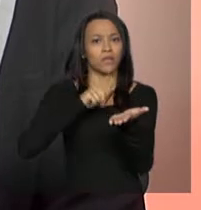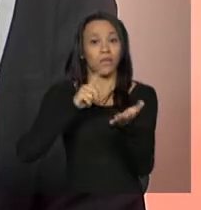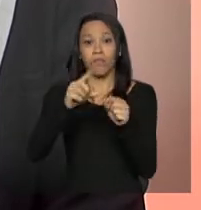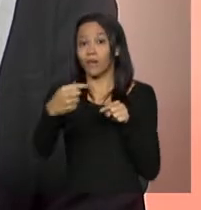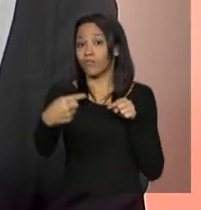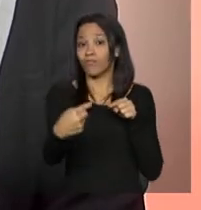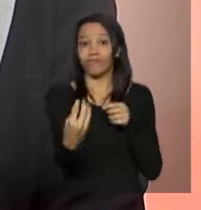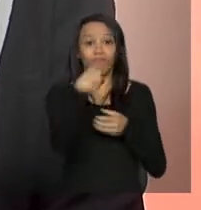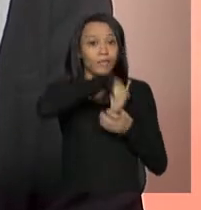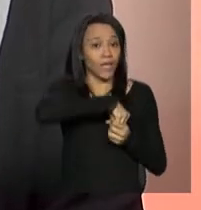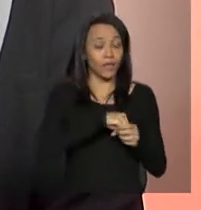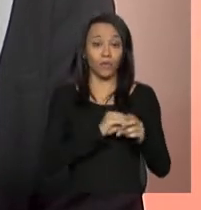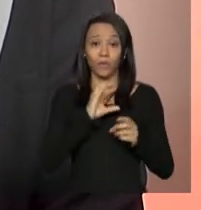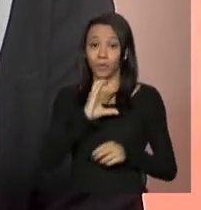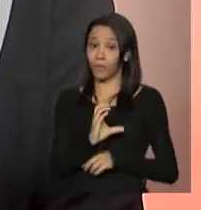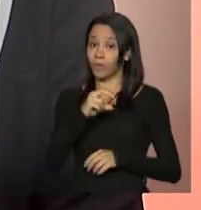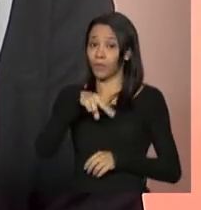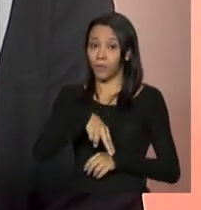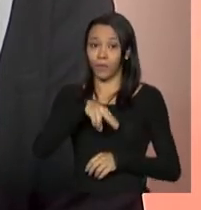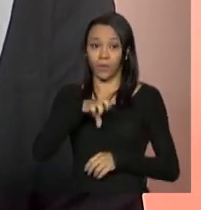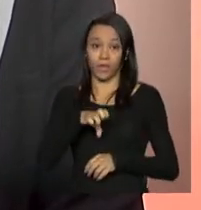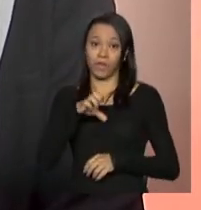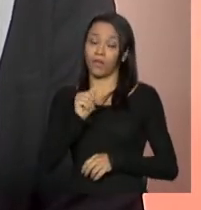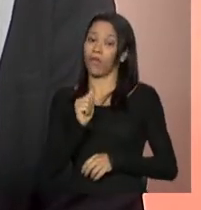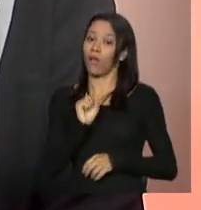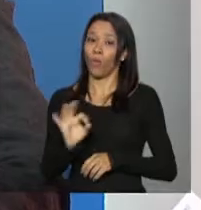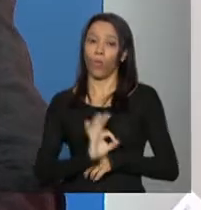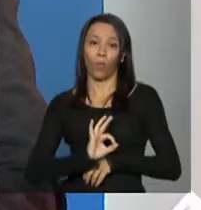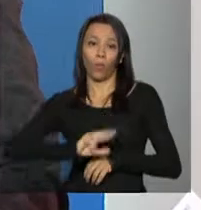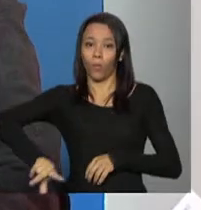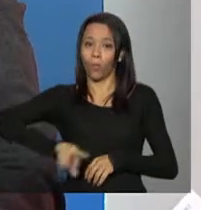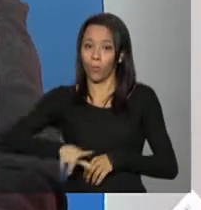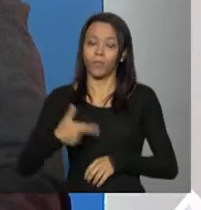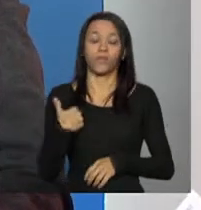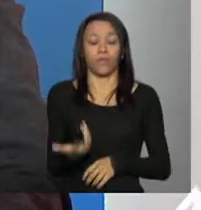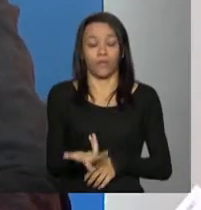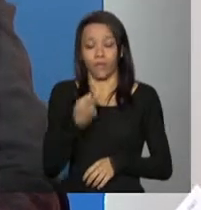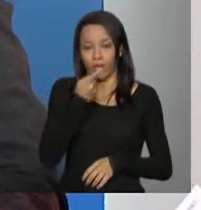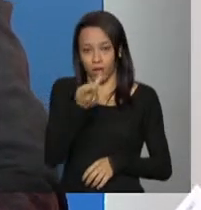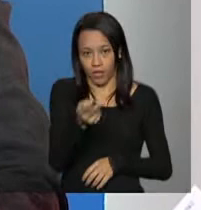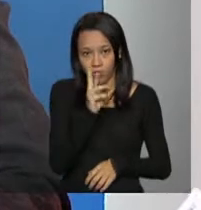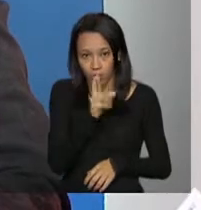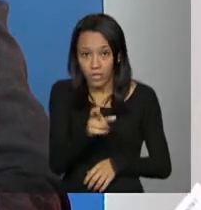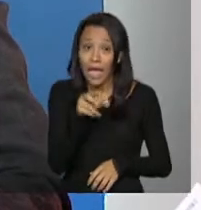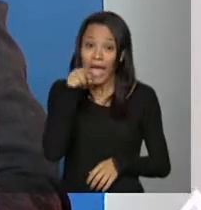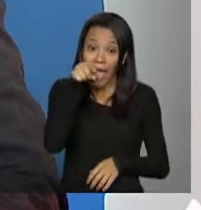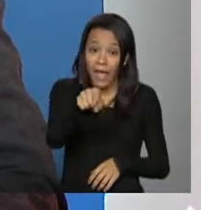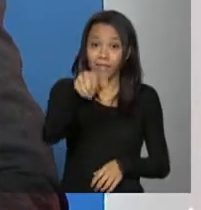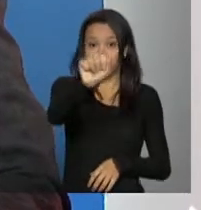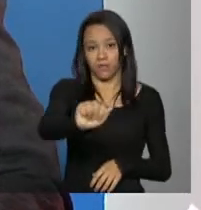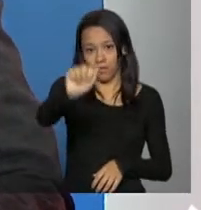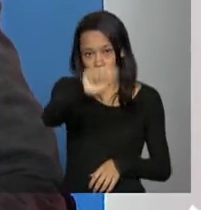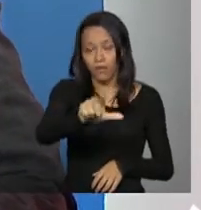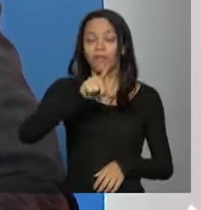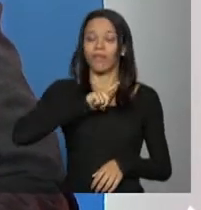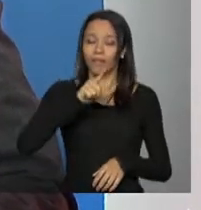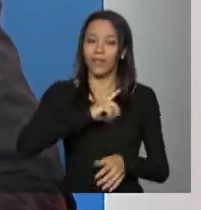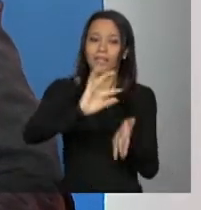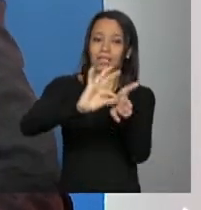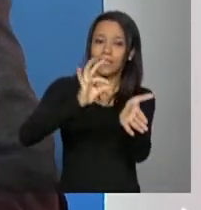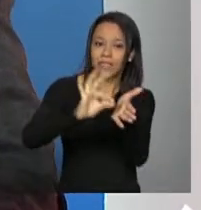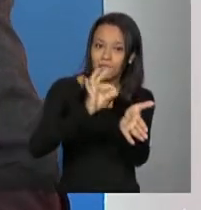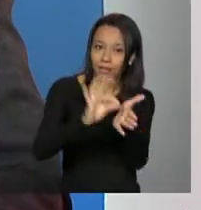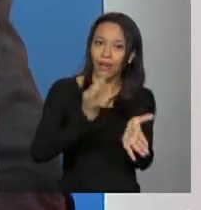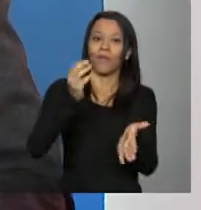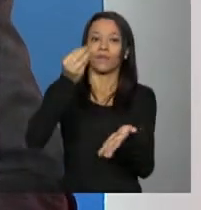como posso incluí-la no Cadastro Bom, então essa entidade que tem a inscrição válida no Conselho com